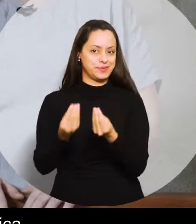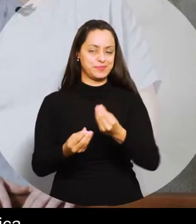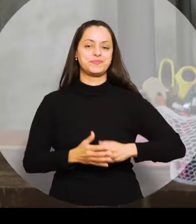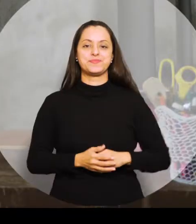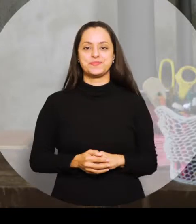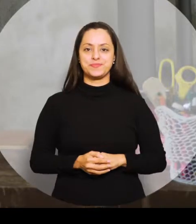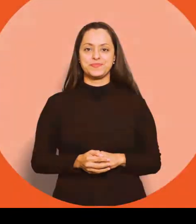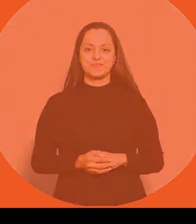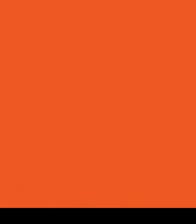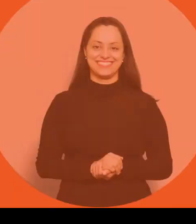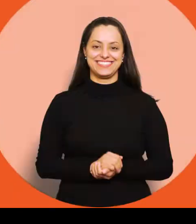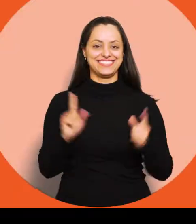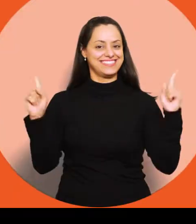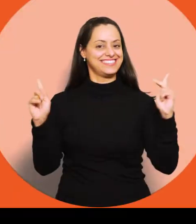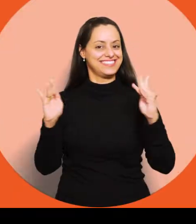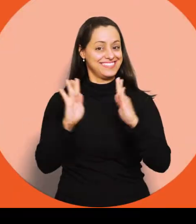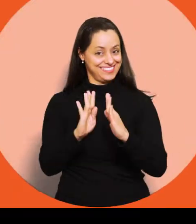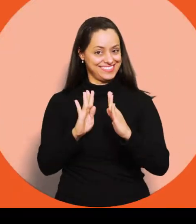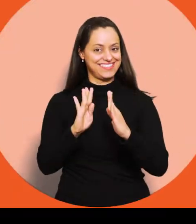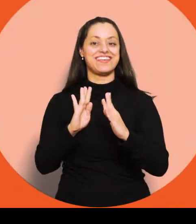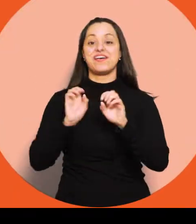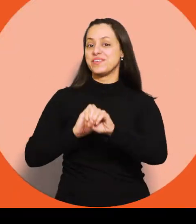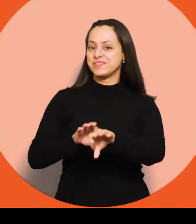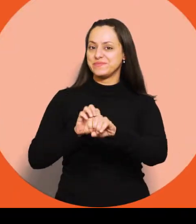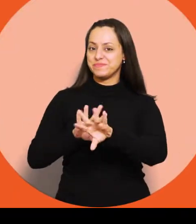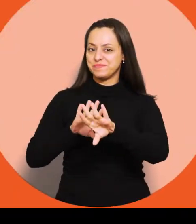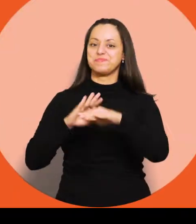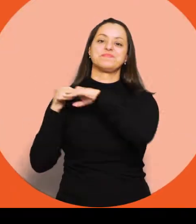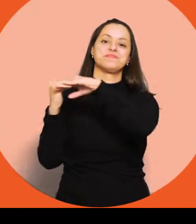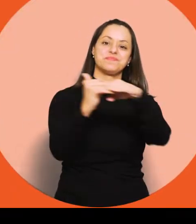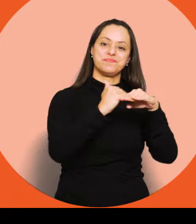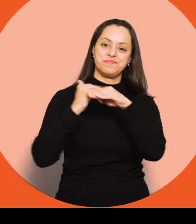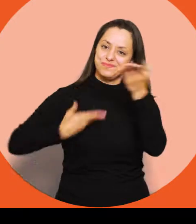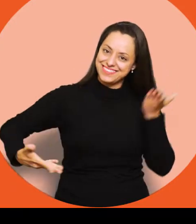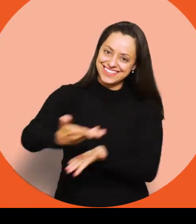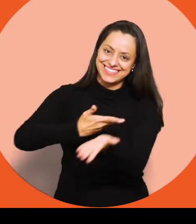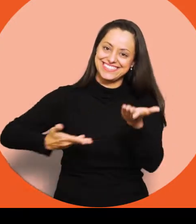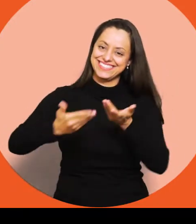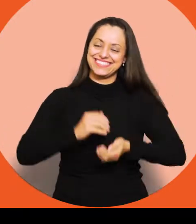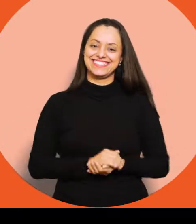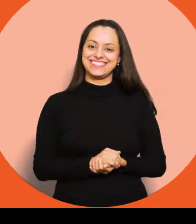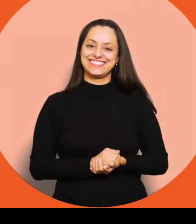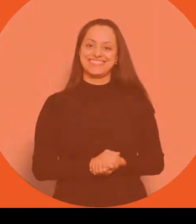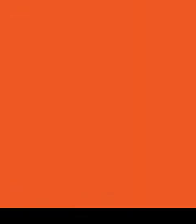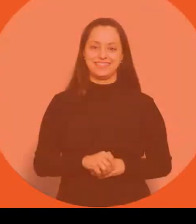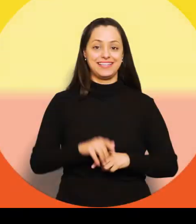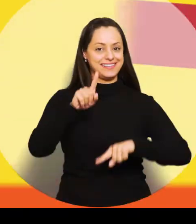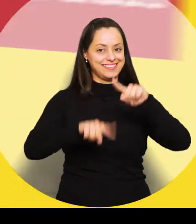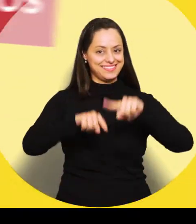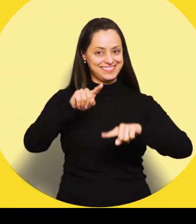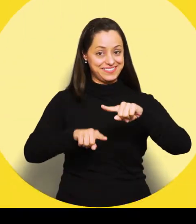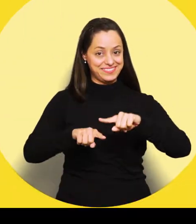eletrônica. Vamos lá? O material é composto por um painel retangular com botões, envelopes de acrílico e display de